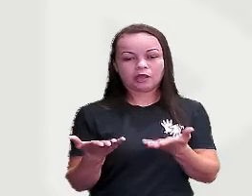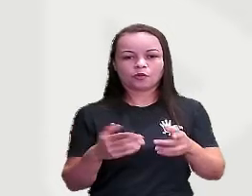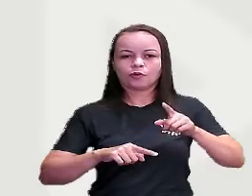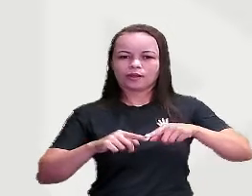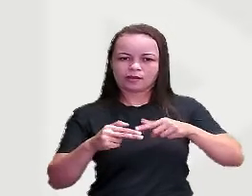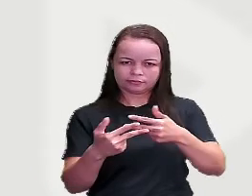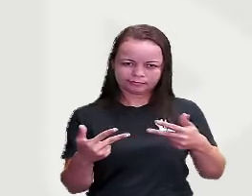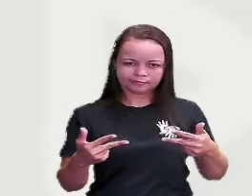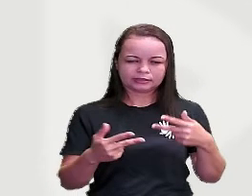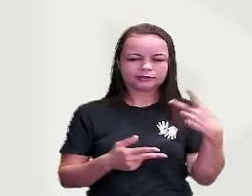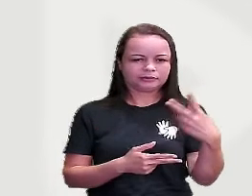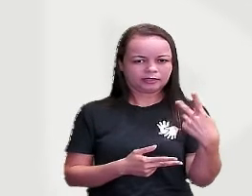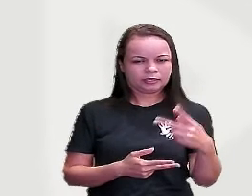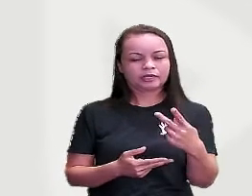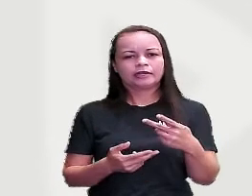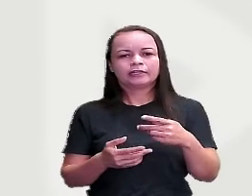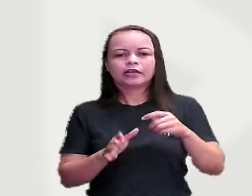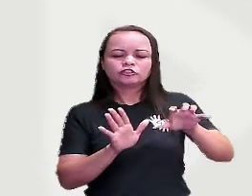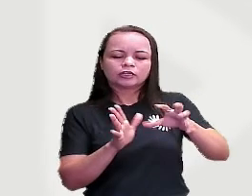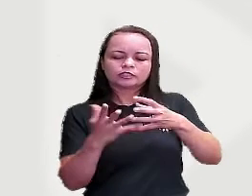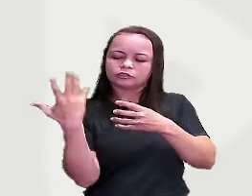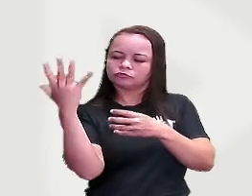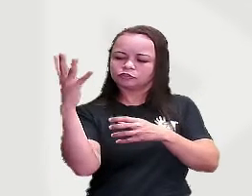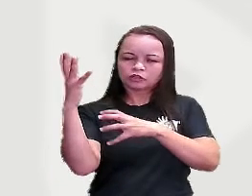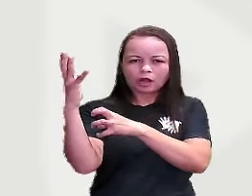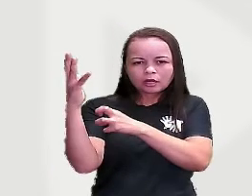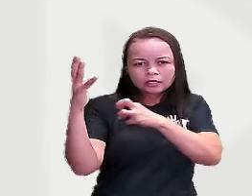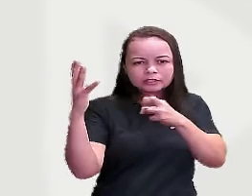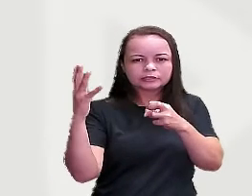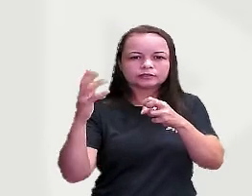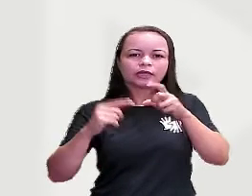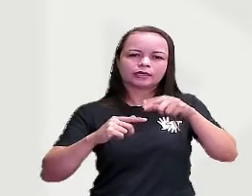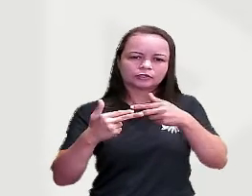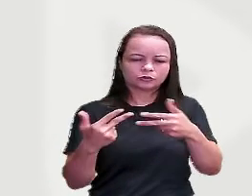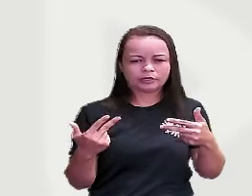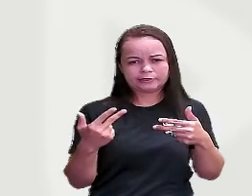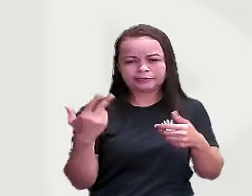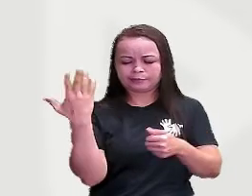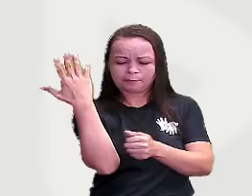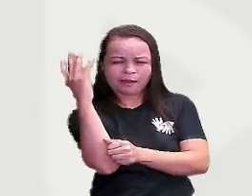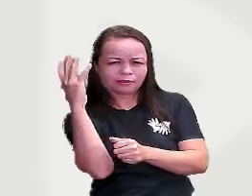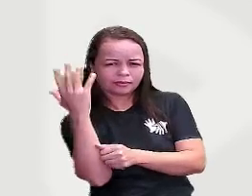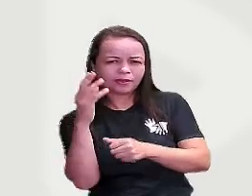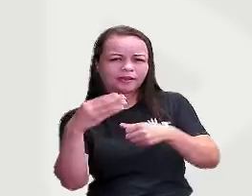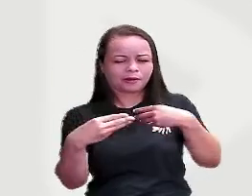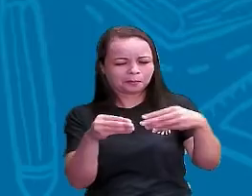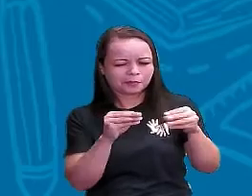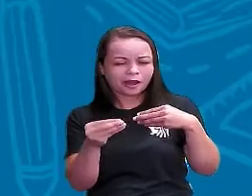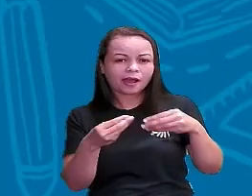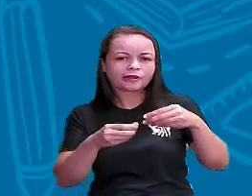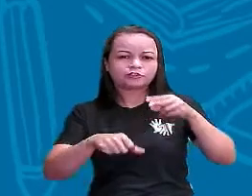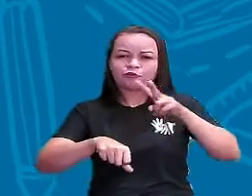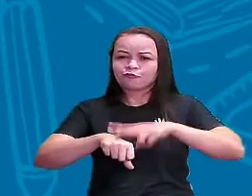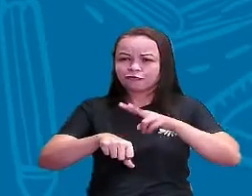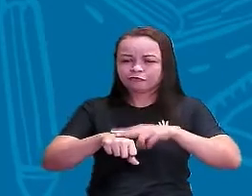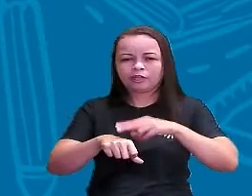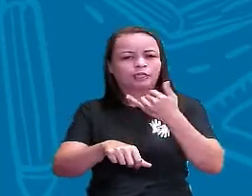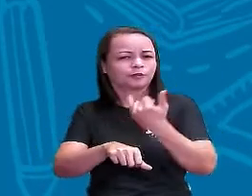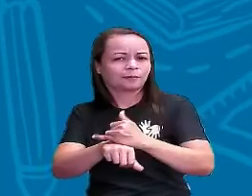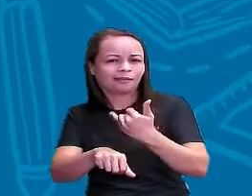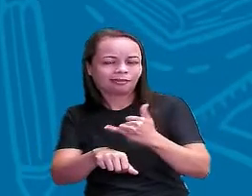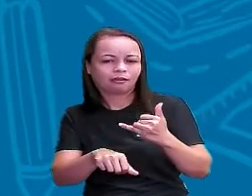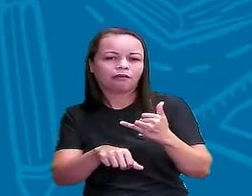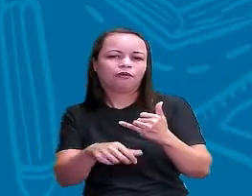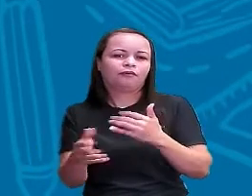materiais Que a gente extrai Da natureza A madeira O plástico O vidro O metal